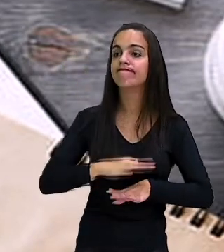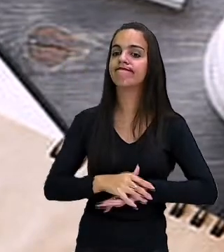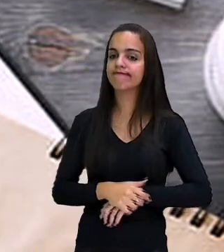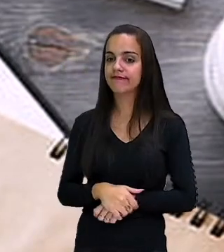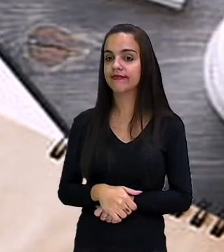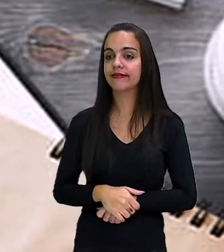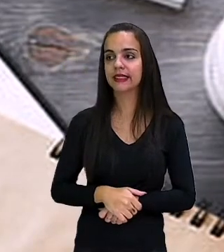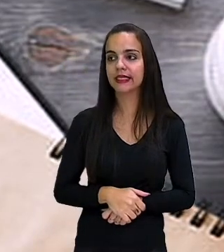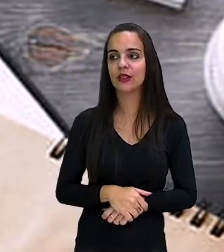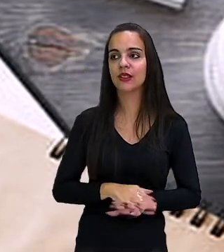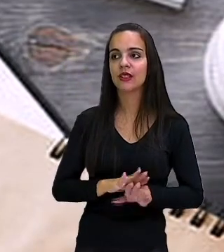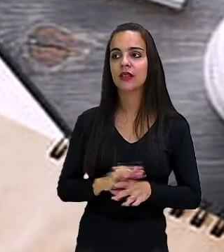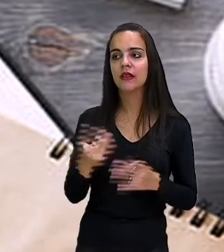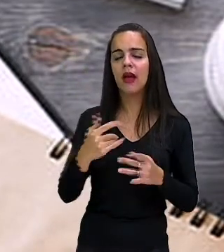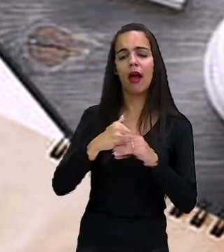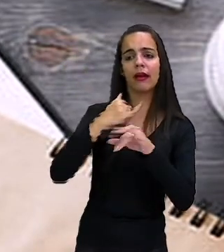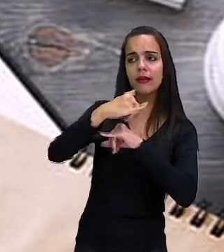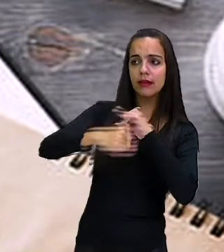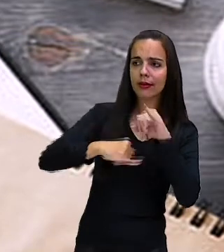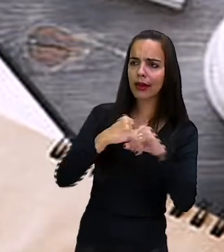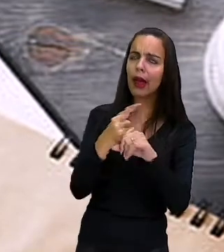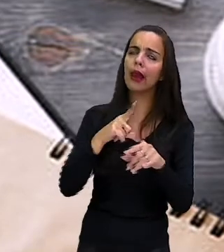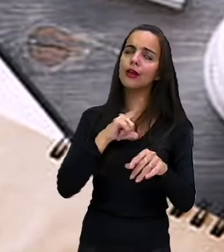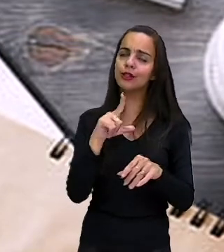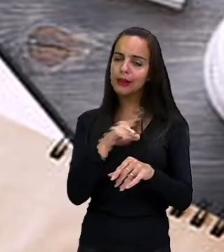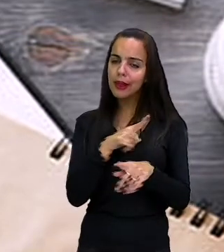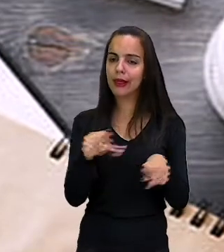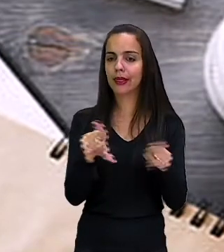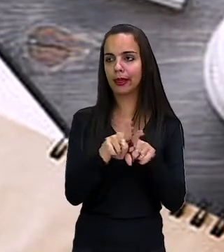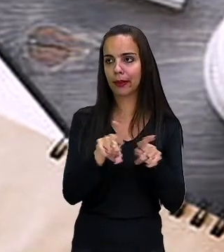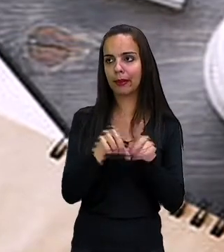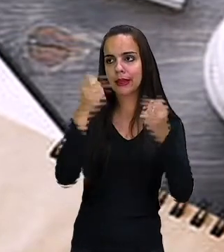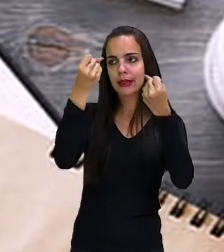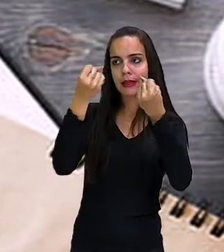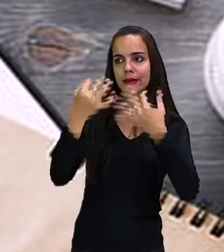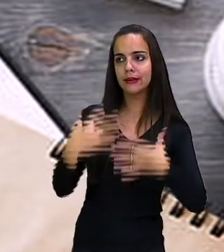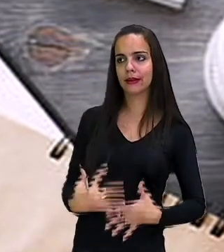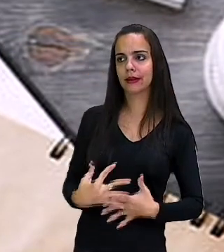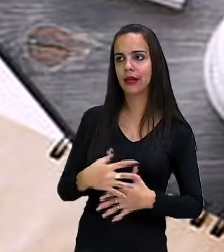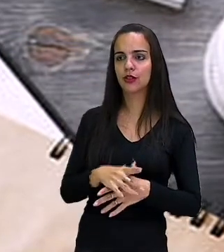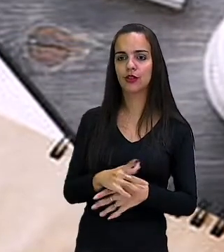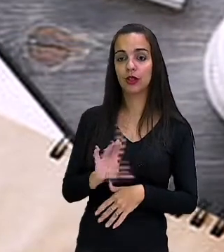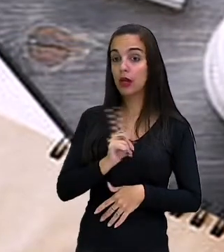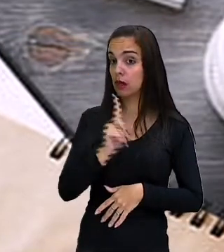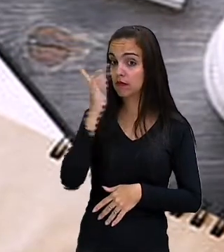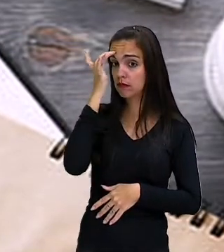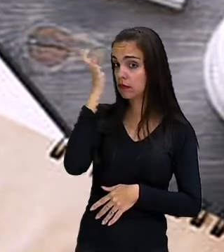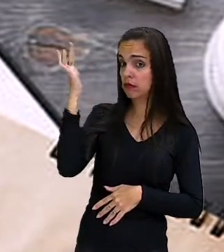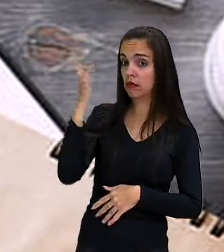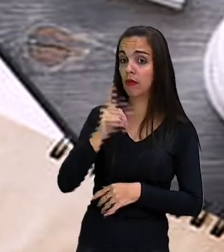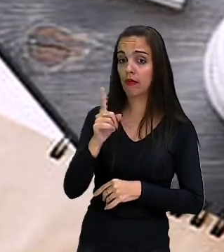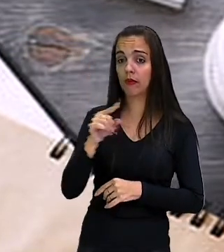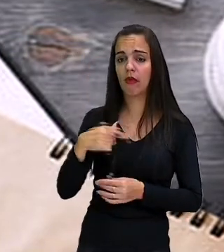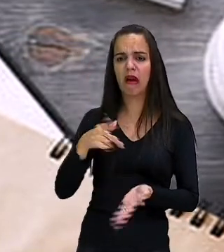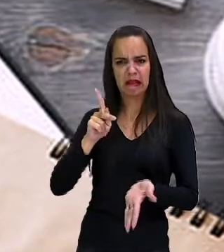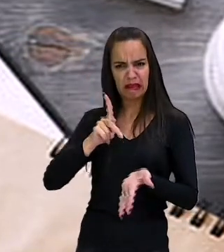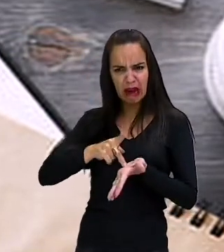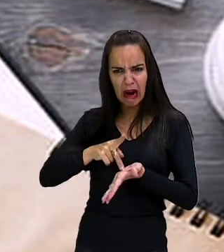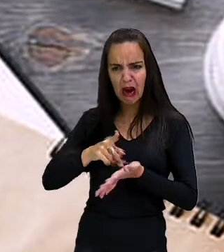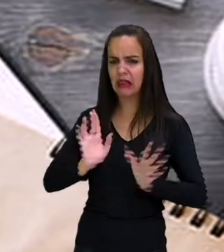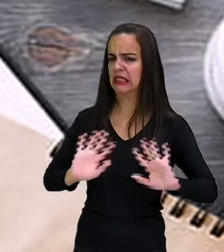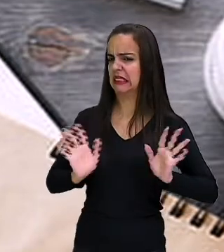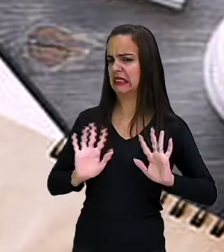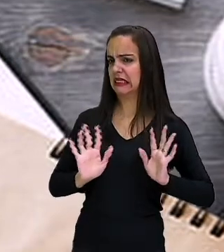mentira. Na internet também tem isso aí. Tem coisa que não é verdade. Basta pesquisar,